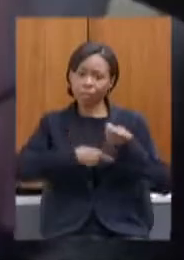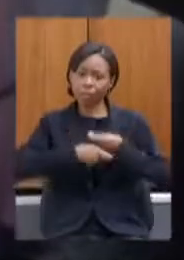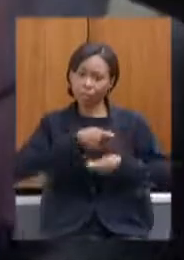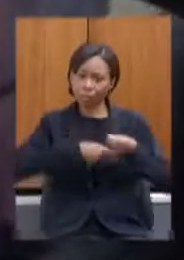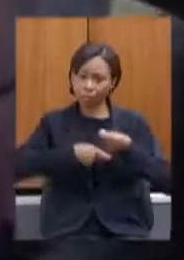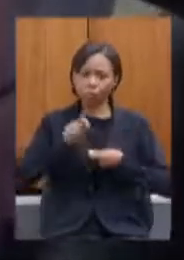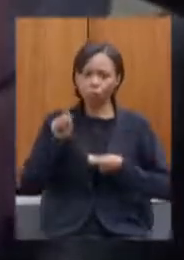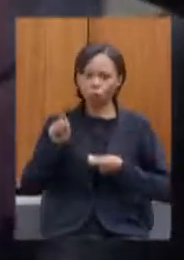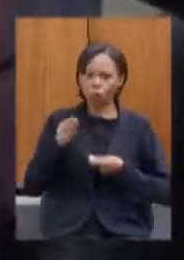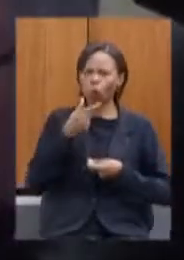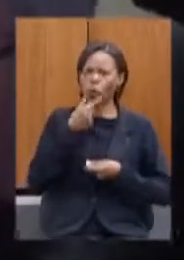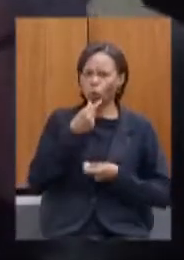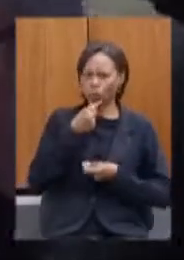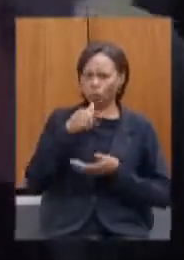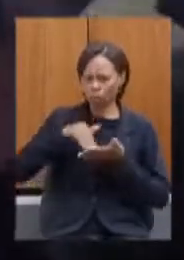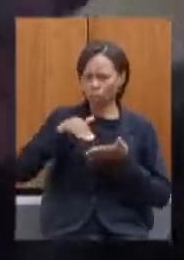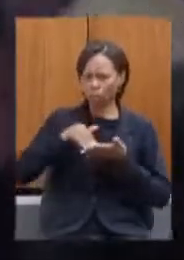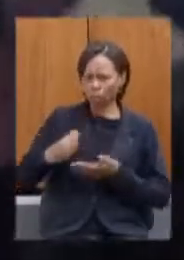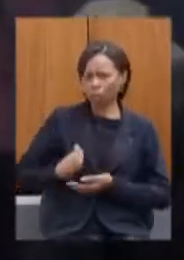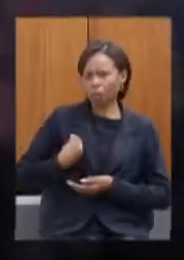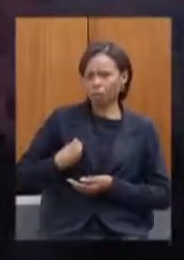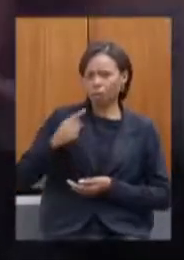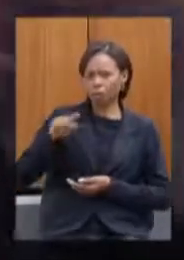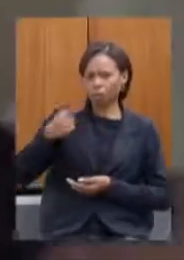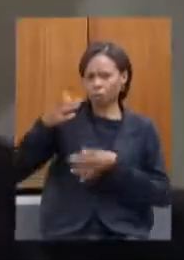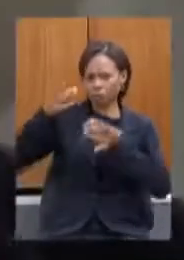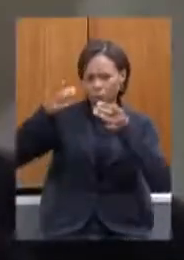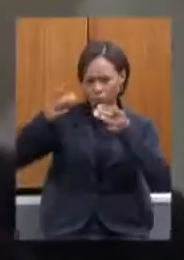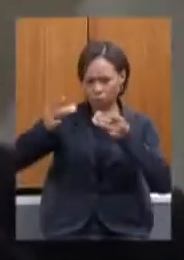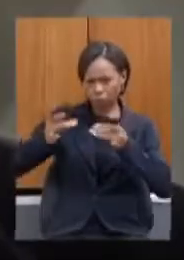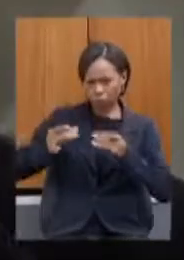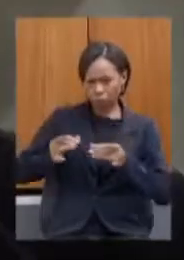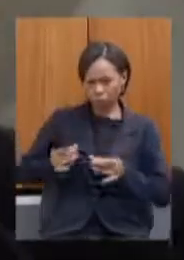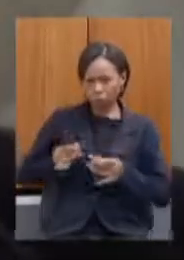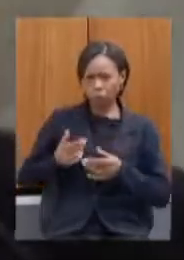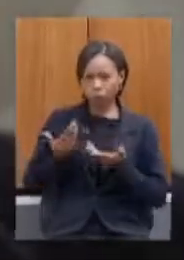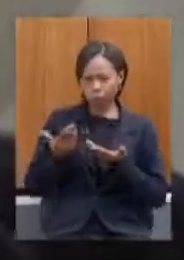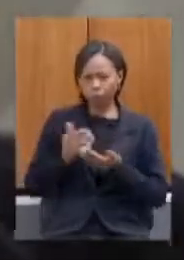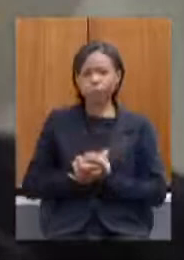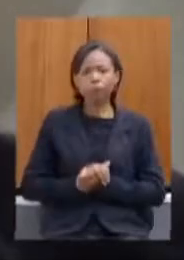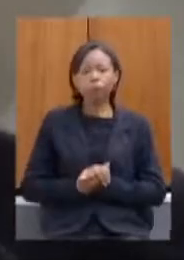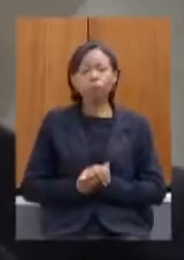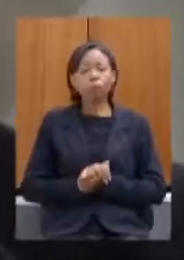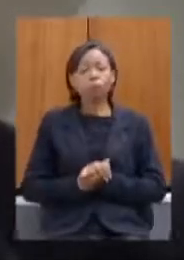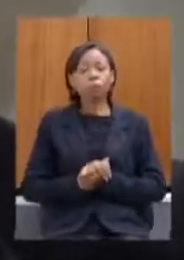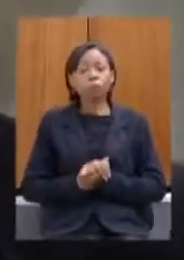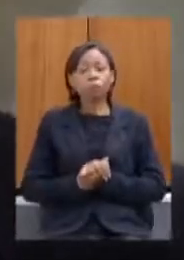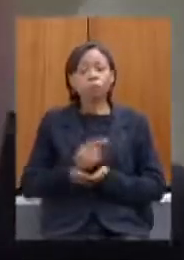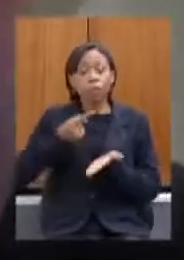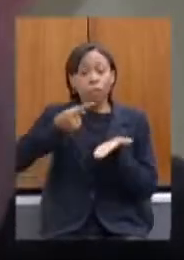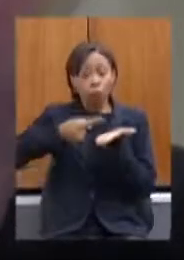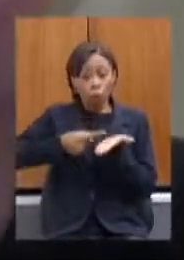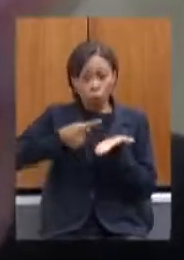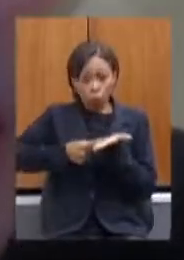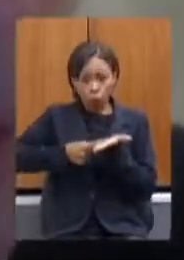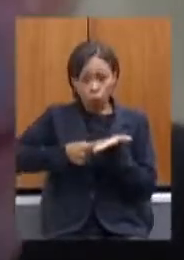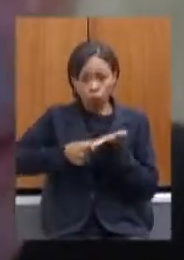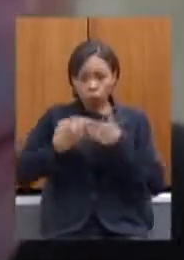detalhar para a senhora sobre esse ponto sobre o acordo da Vale